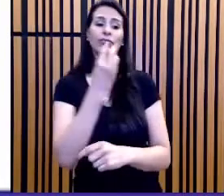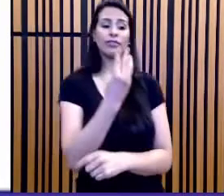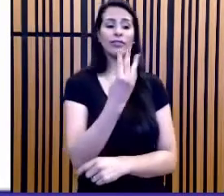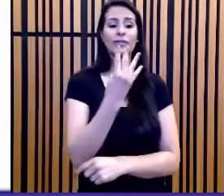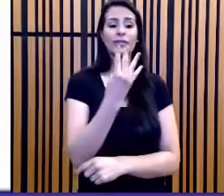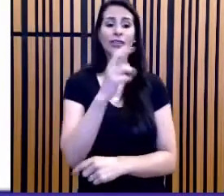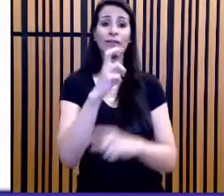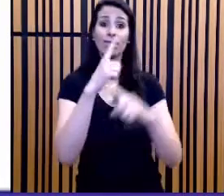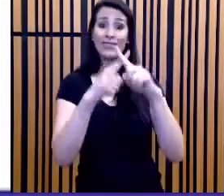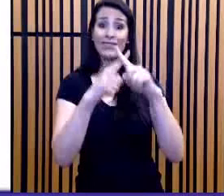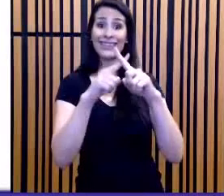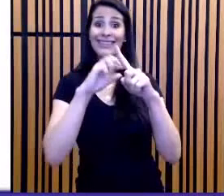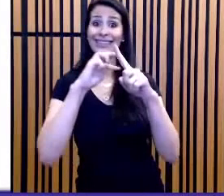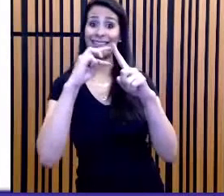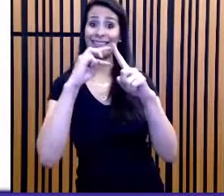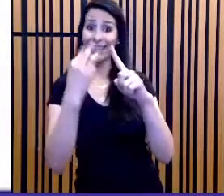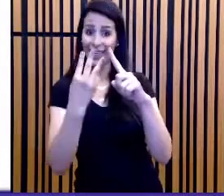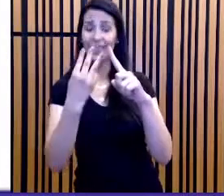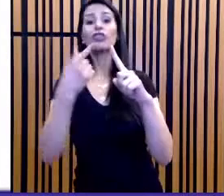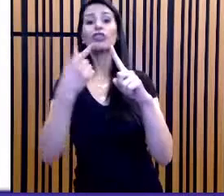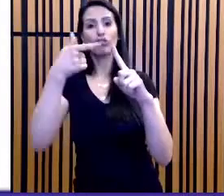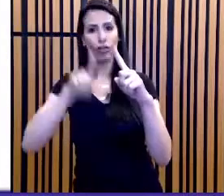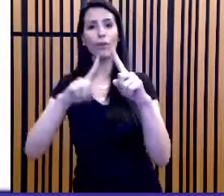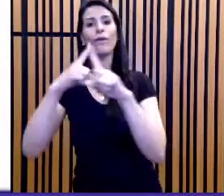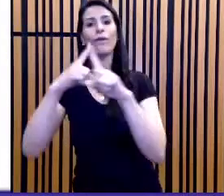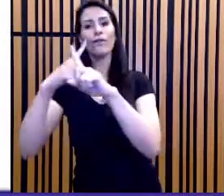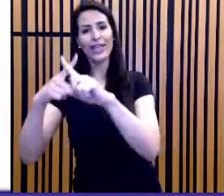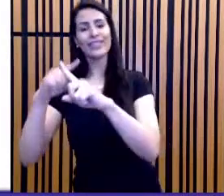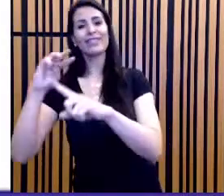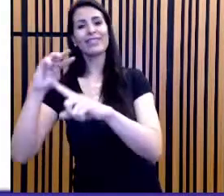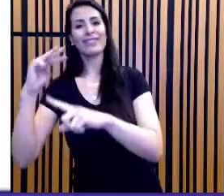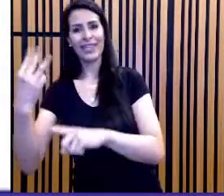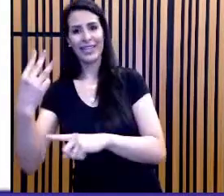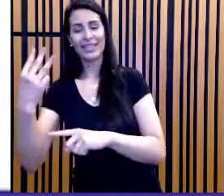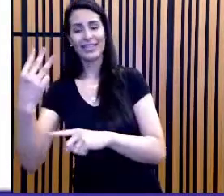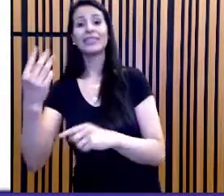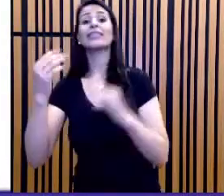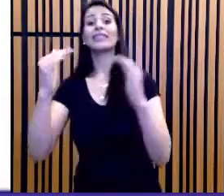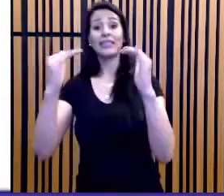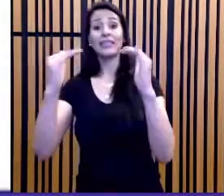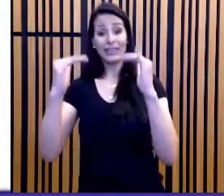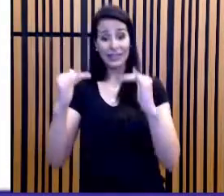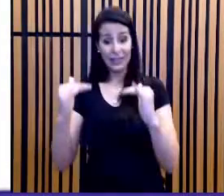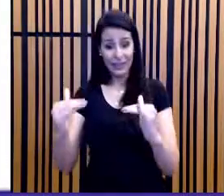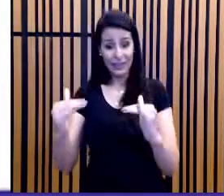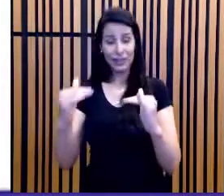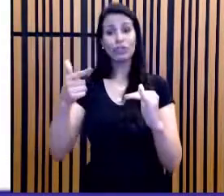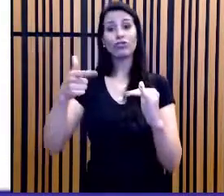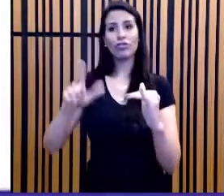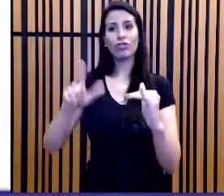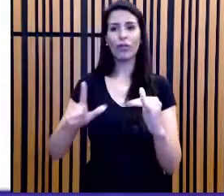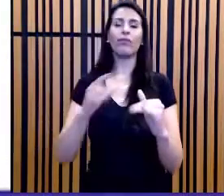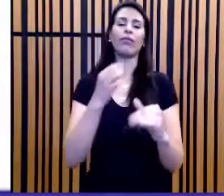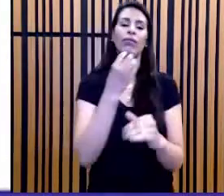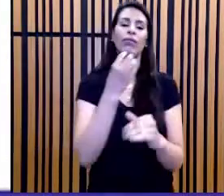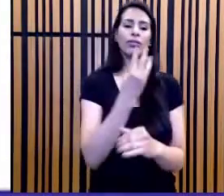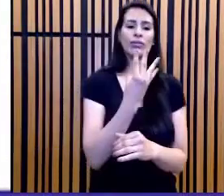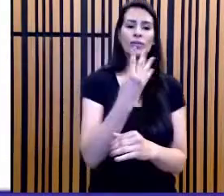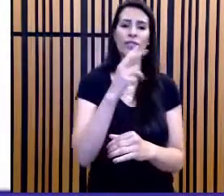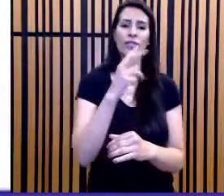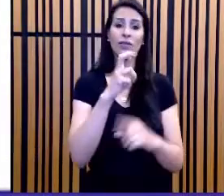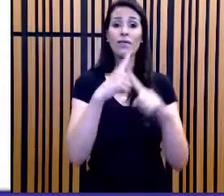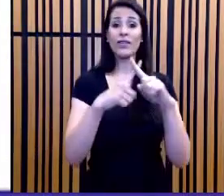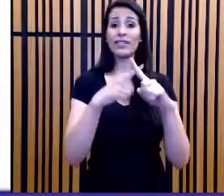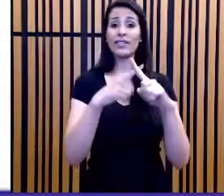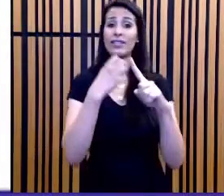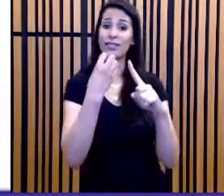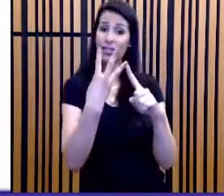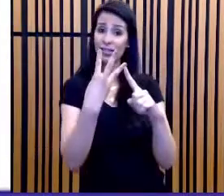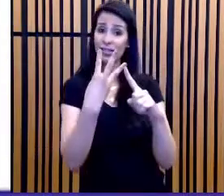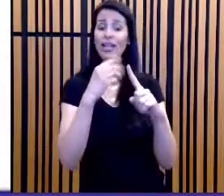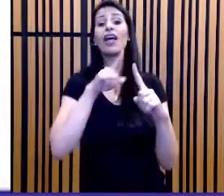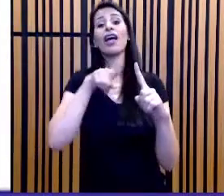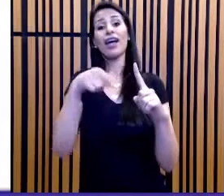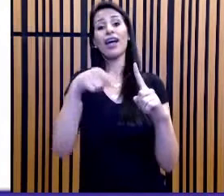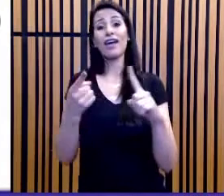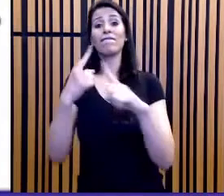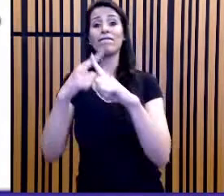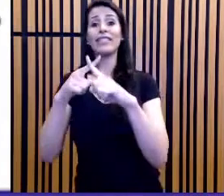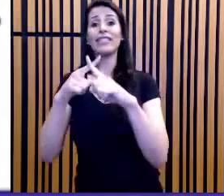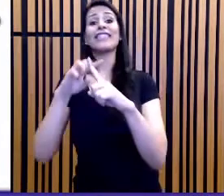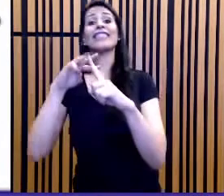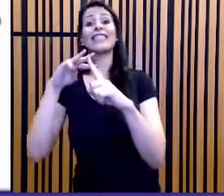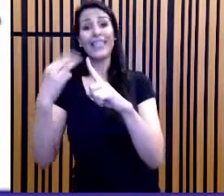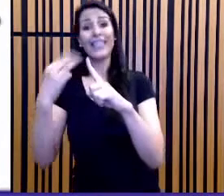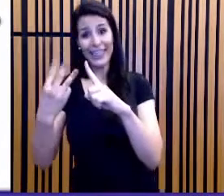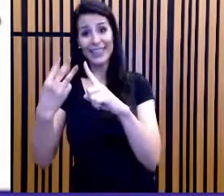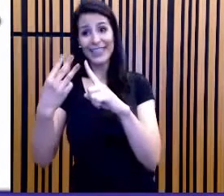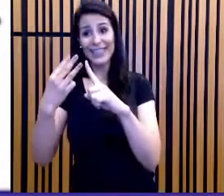outra vez. E, finalmente, se você triplica esse número mais uma vez, você vai ter 345 vezes 3, vezes 3, que é o número de pessoas no